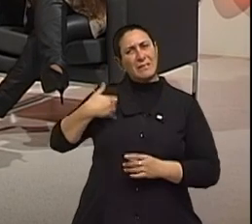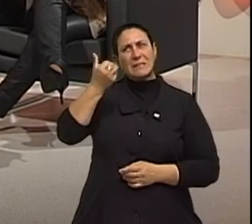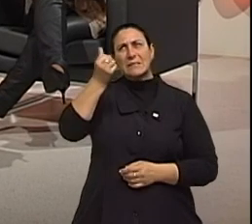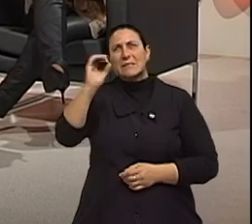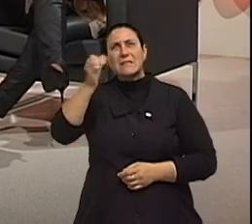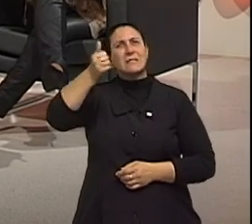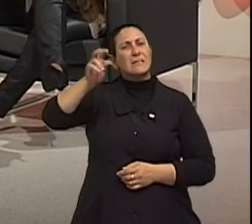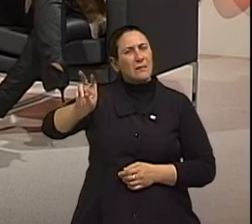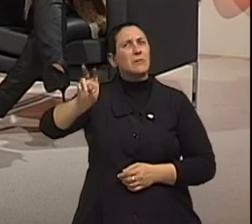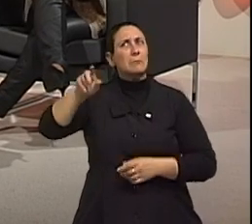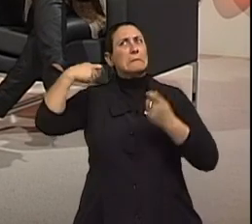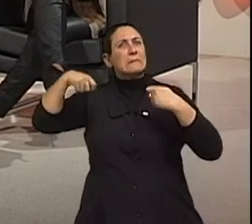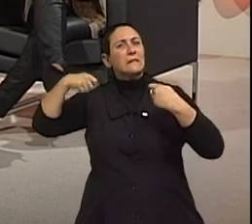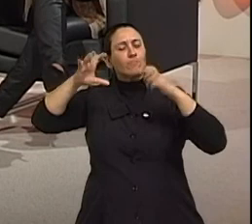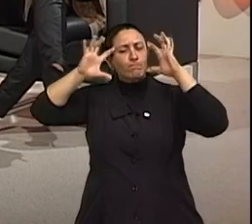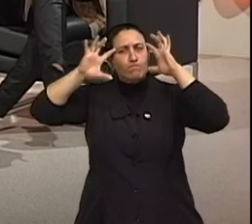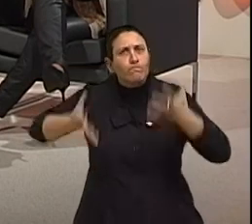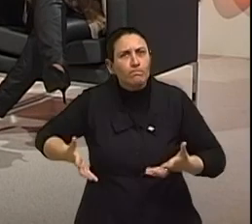doutora, um fato marcante para alavancar?